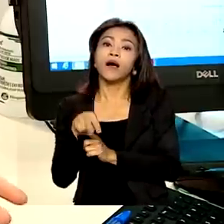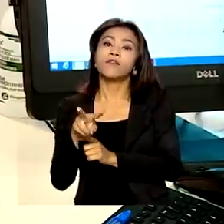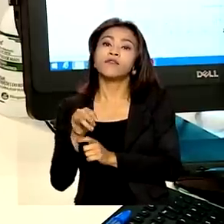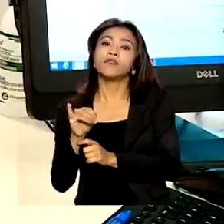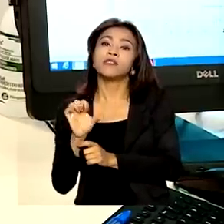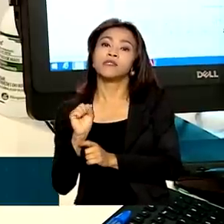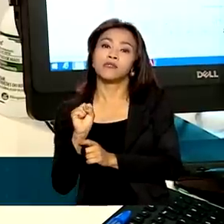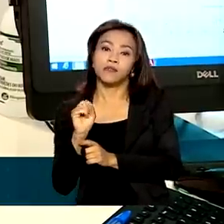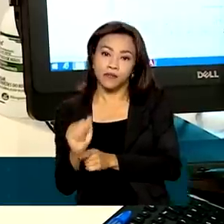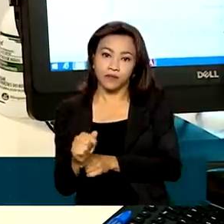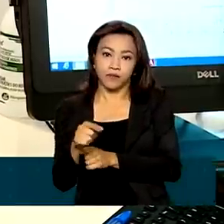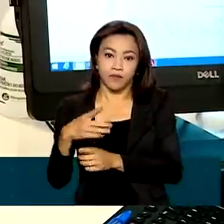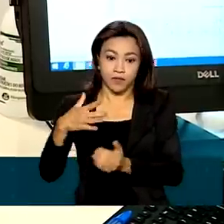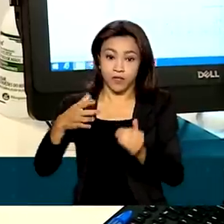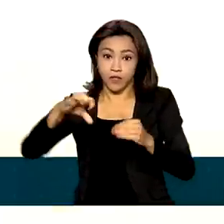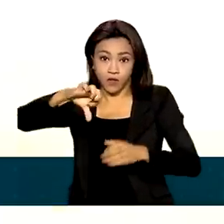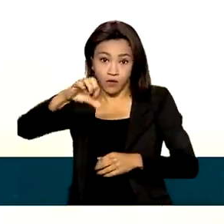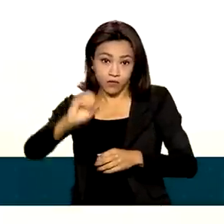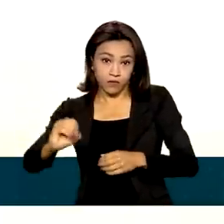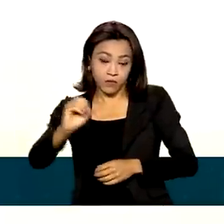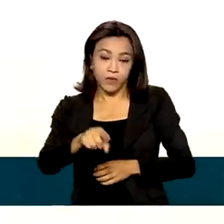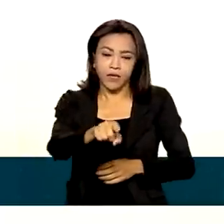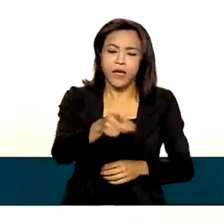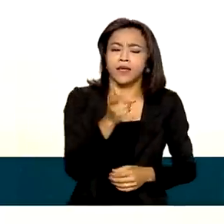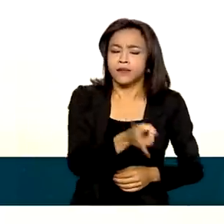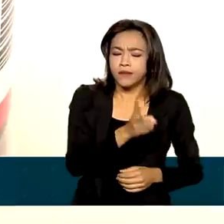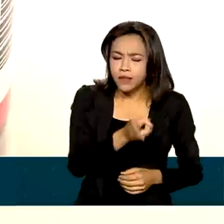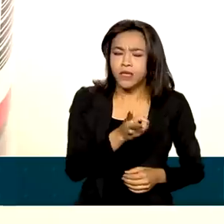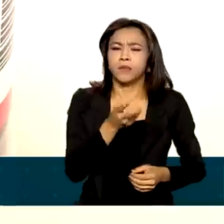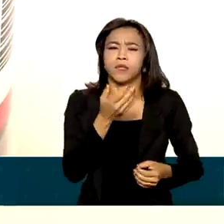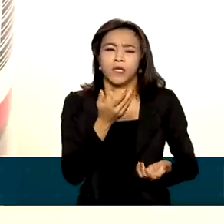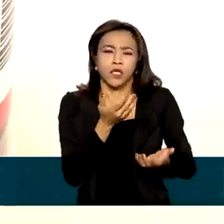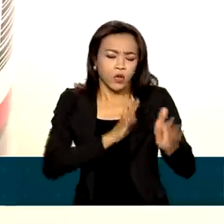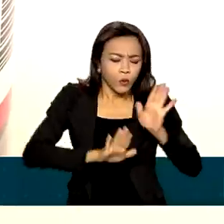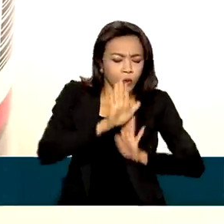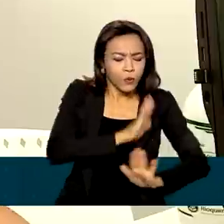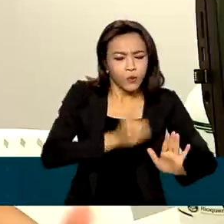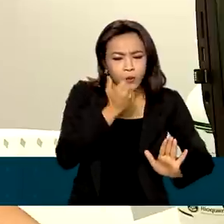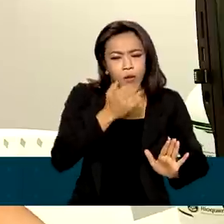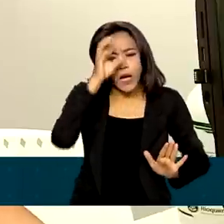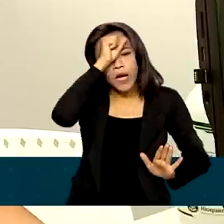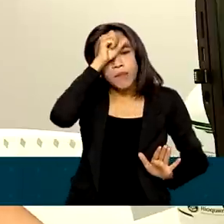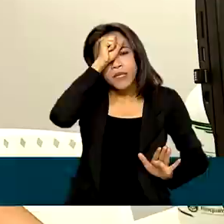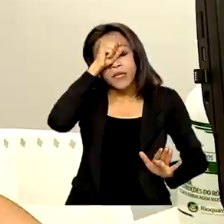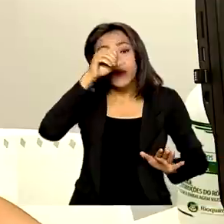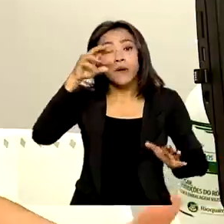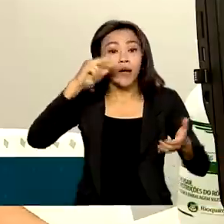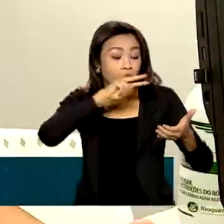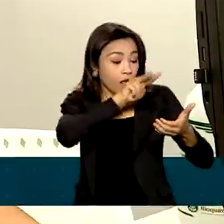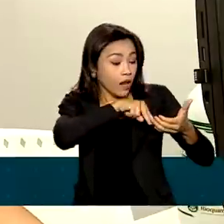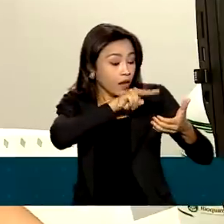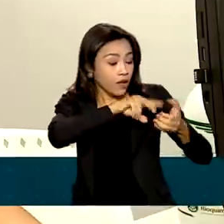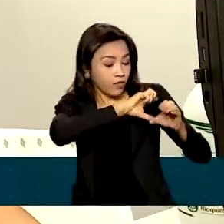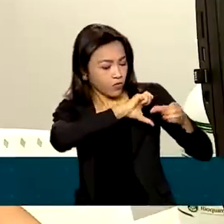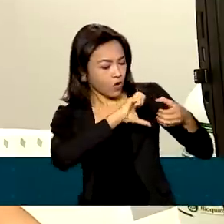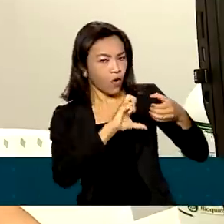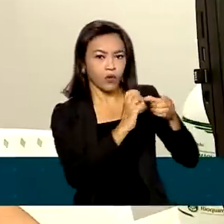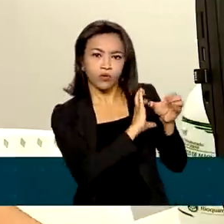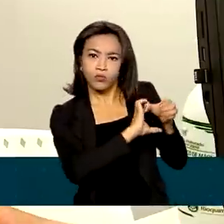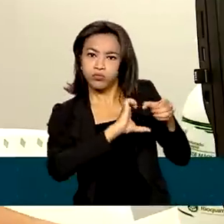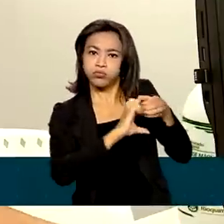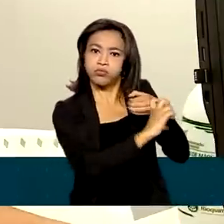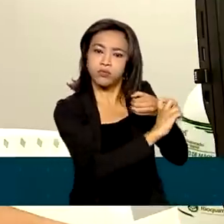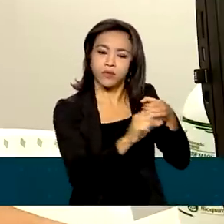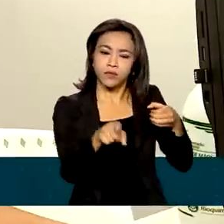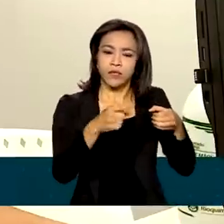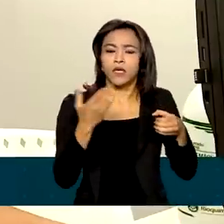criança, Ítala cuida da alimentação e, por isso, aprendeu a ler rótulos cedo. O que eu hoje preciso mesmo é de comer coisas mais saudáveis,